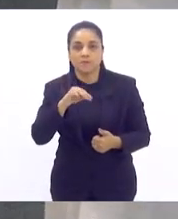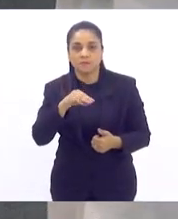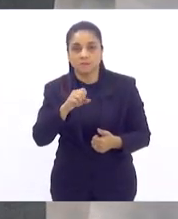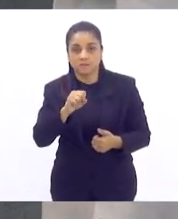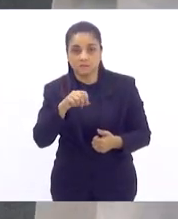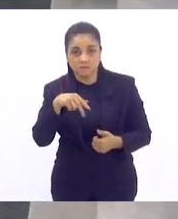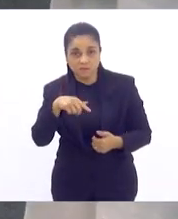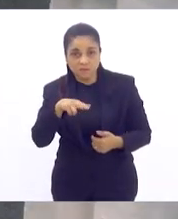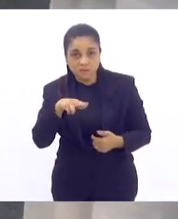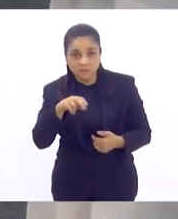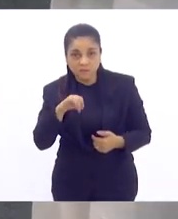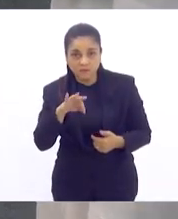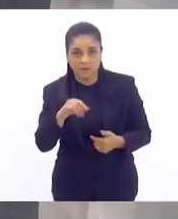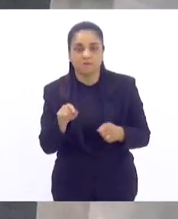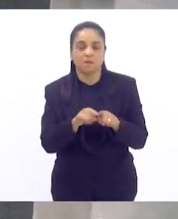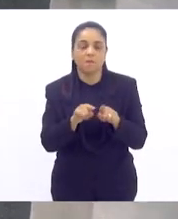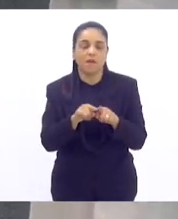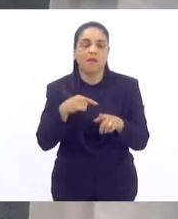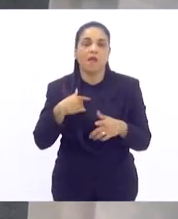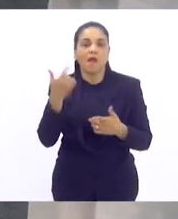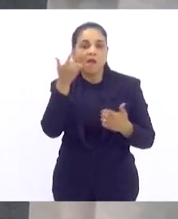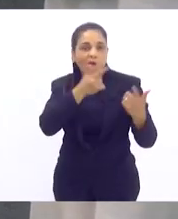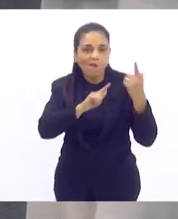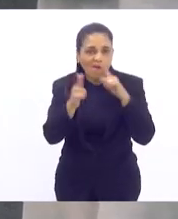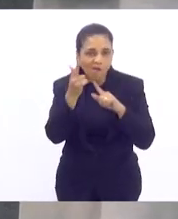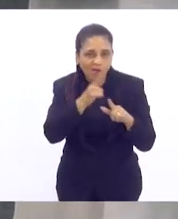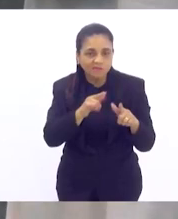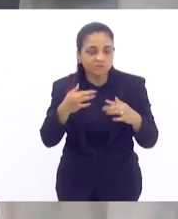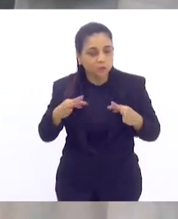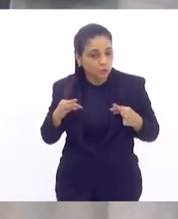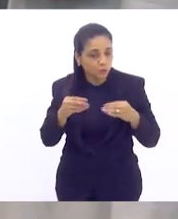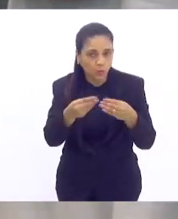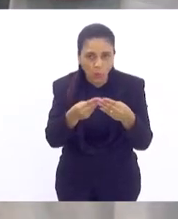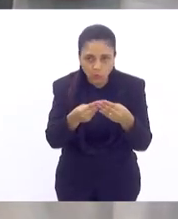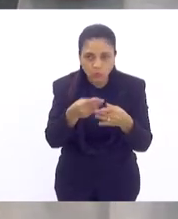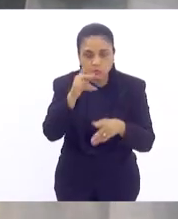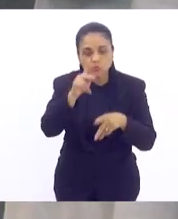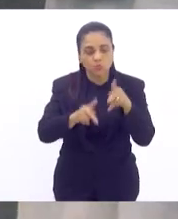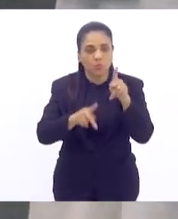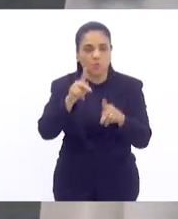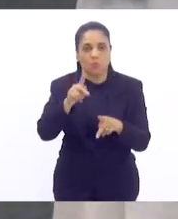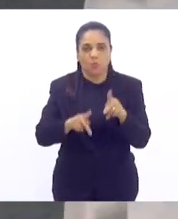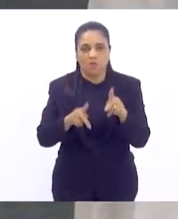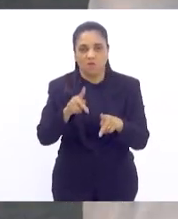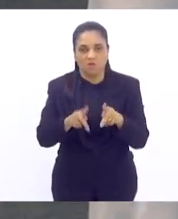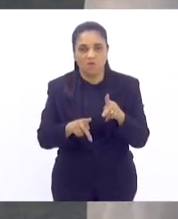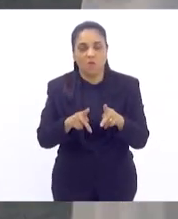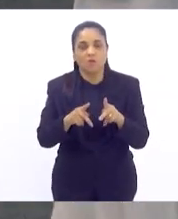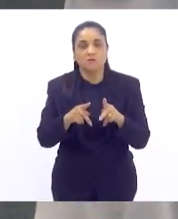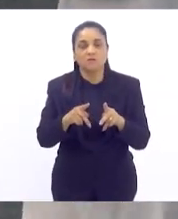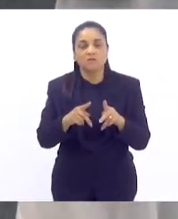dizer que essa conquista é de todos nós, é do povo, é da Frente Popular, mas isso